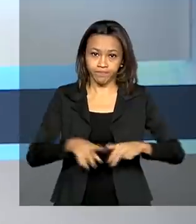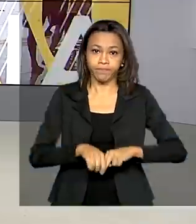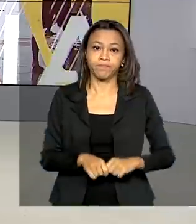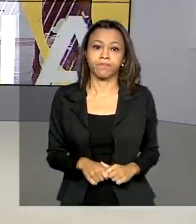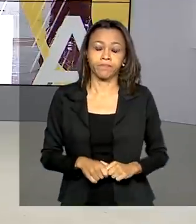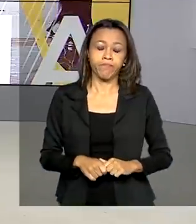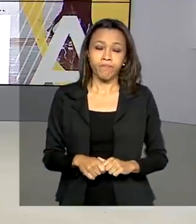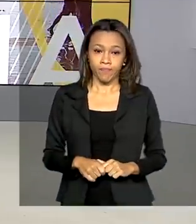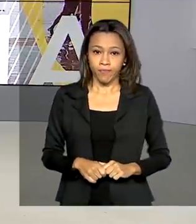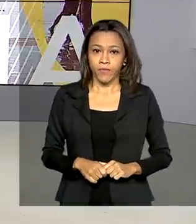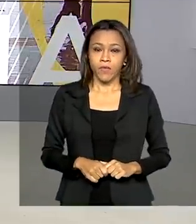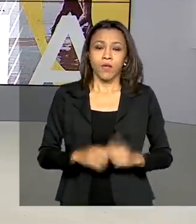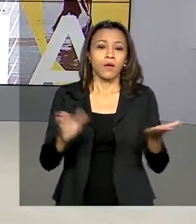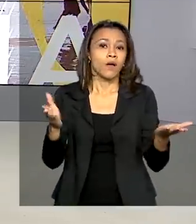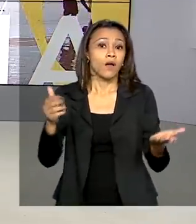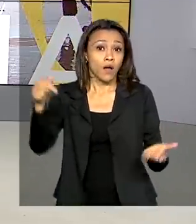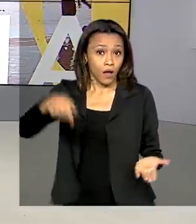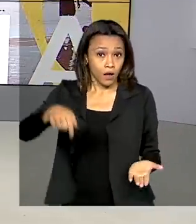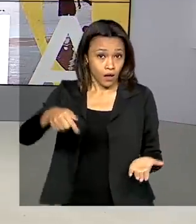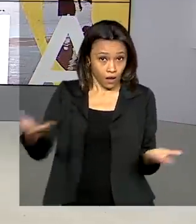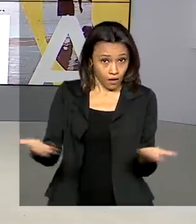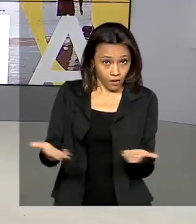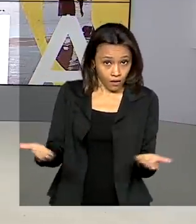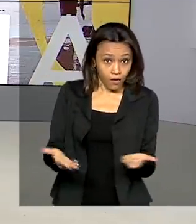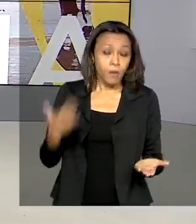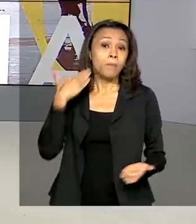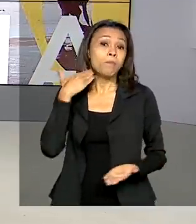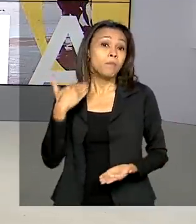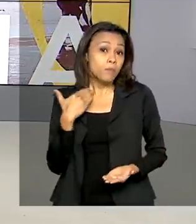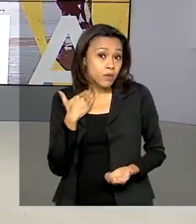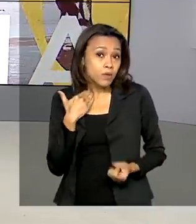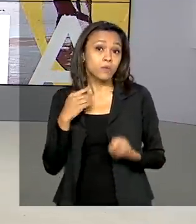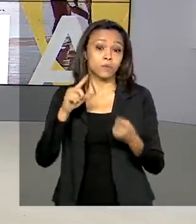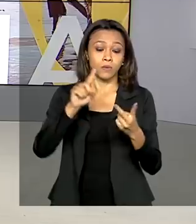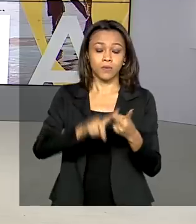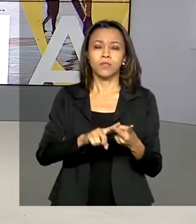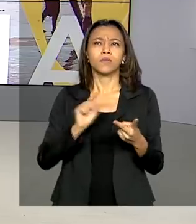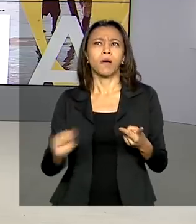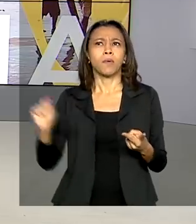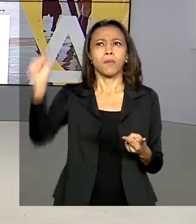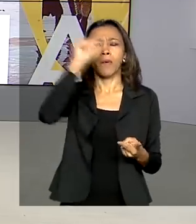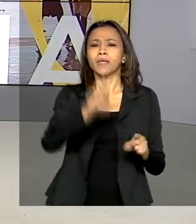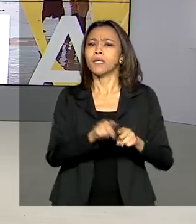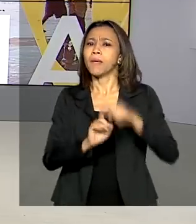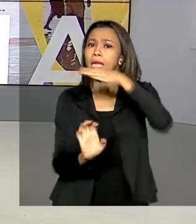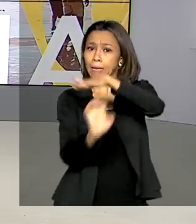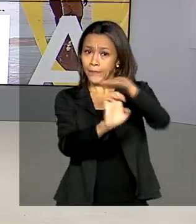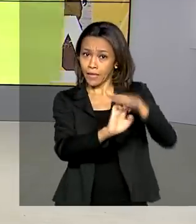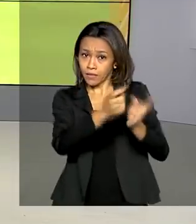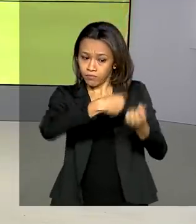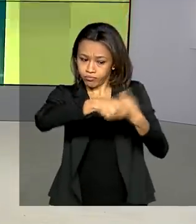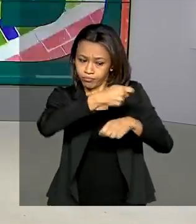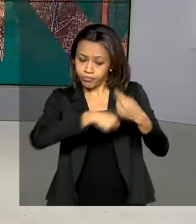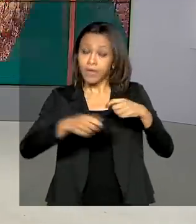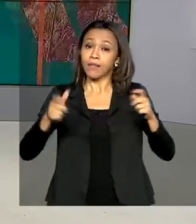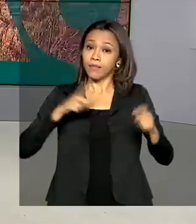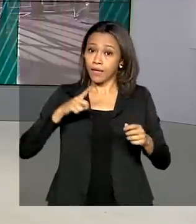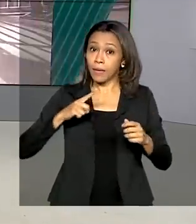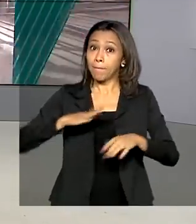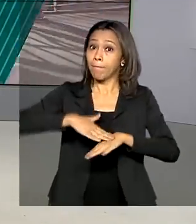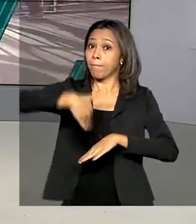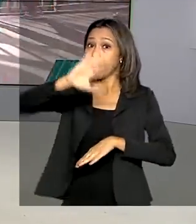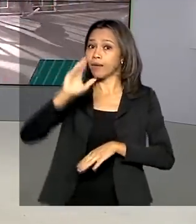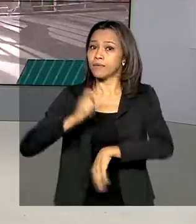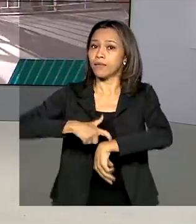A partir de agora, bancos e financeiras vão ter mais tempo para repor recursos do FGTS